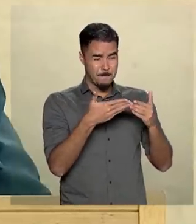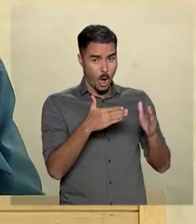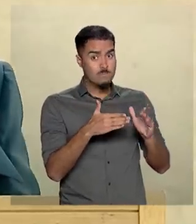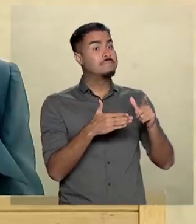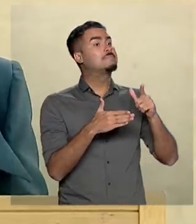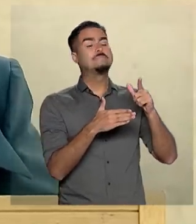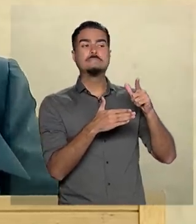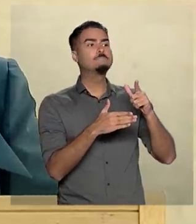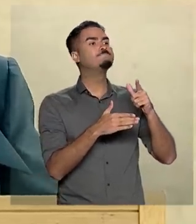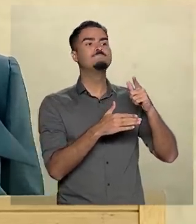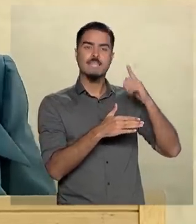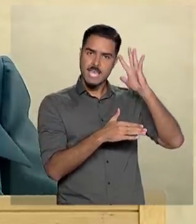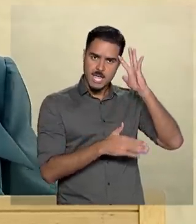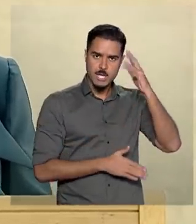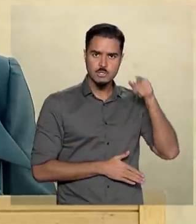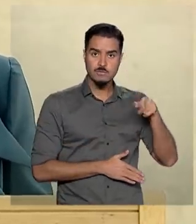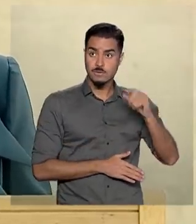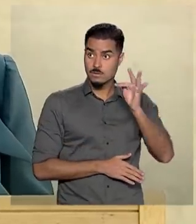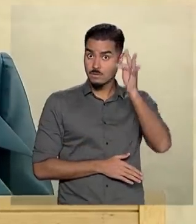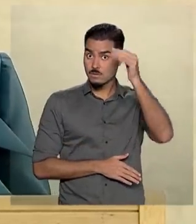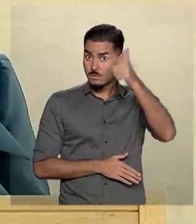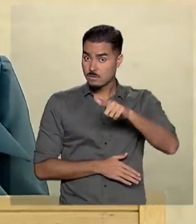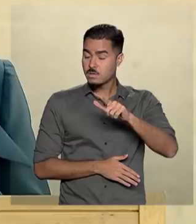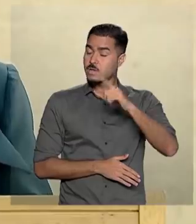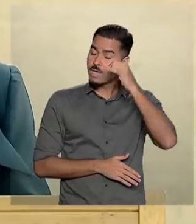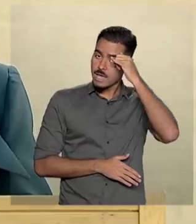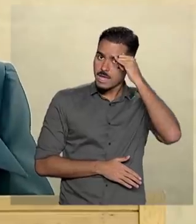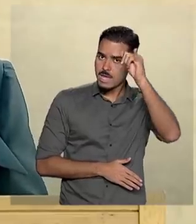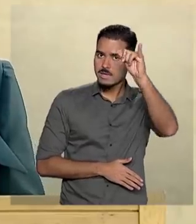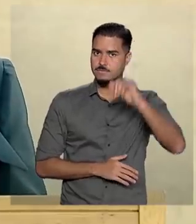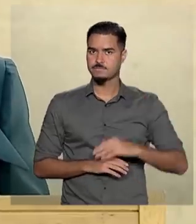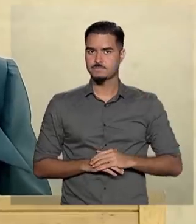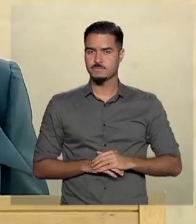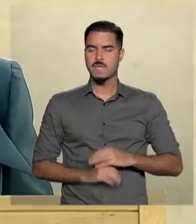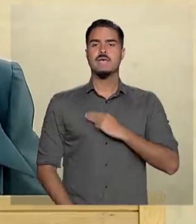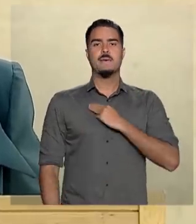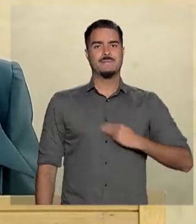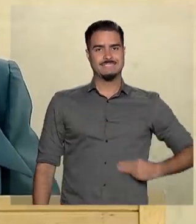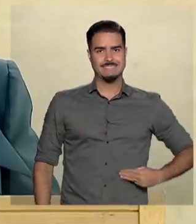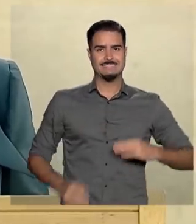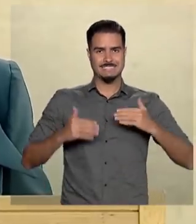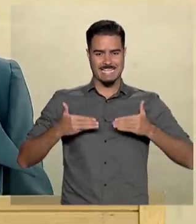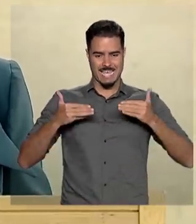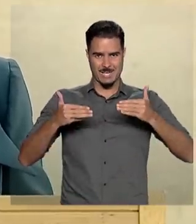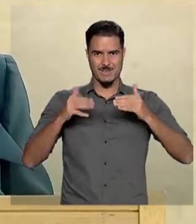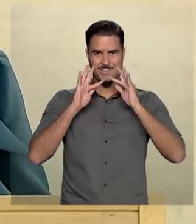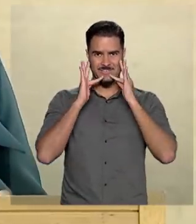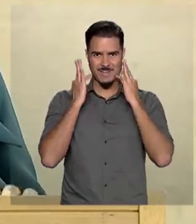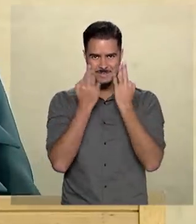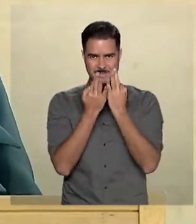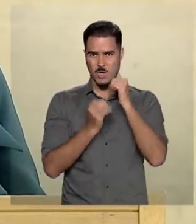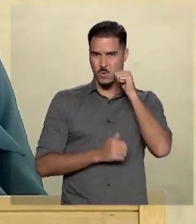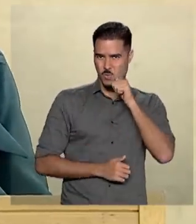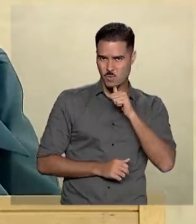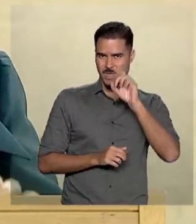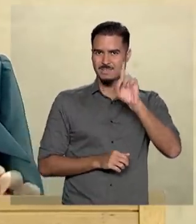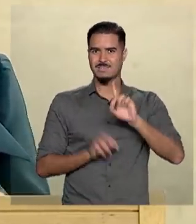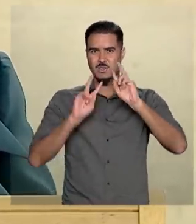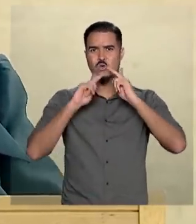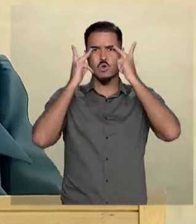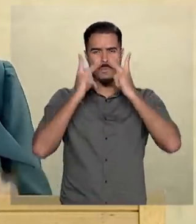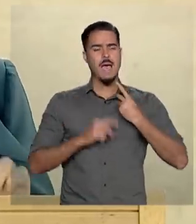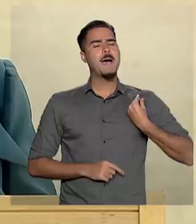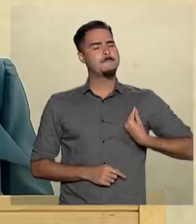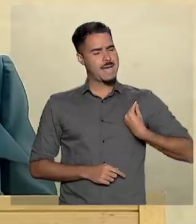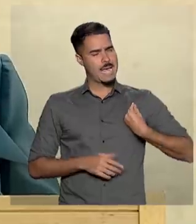novos desastres ocorram no futuro. O Ministério da Mulher, da Família e dos Direitos Humanos participa e